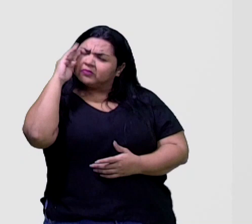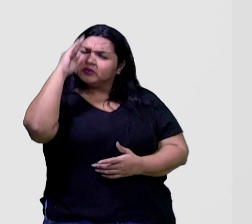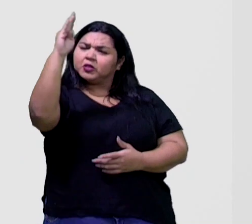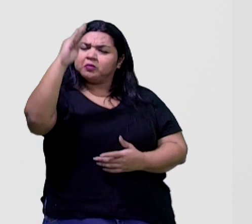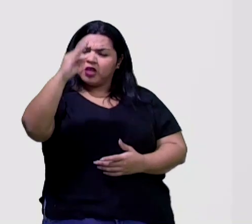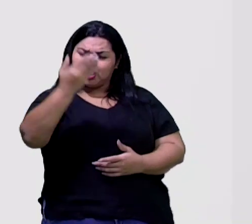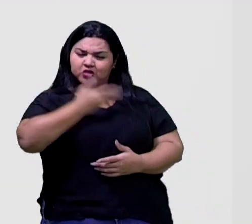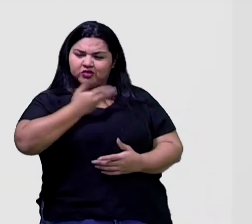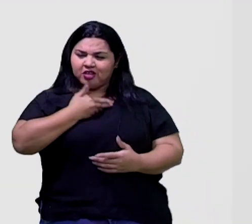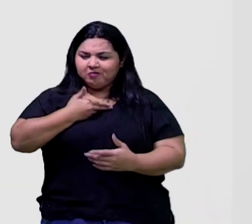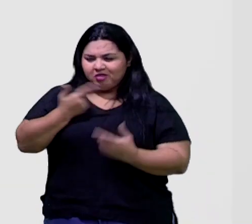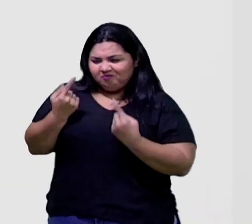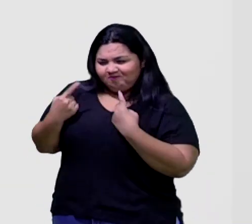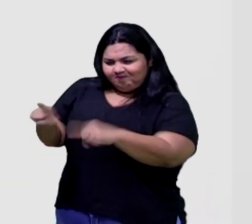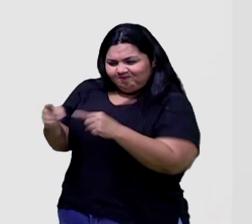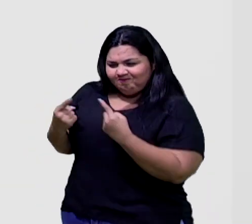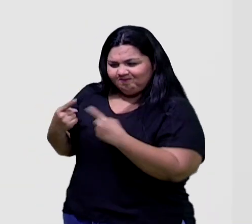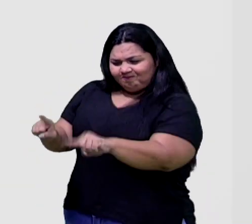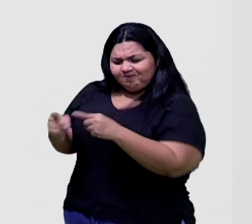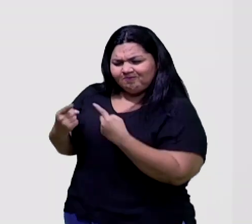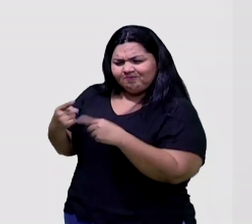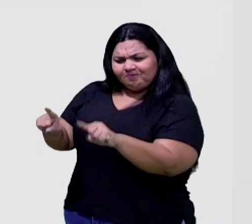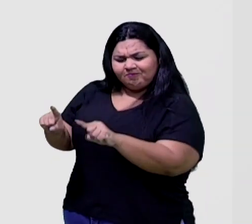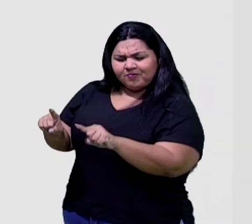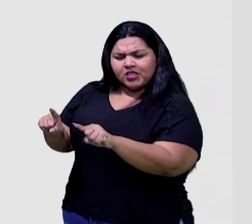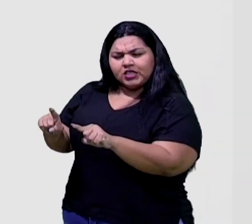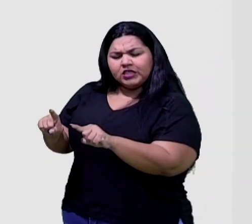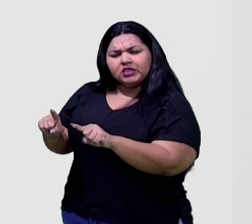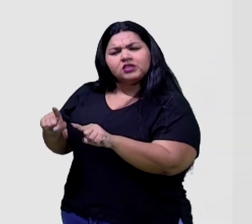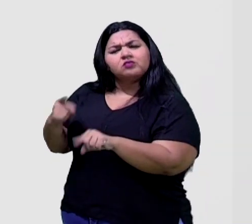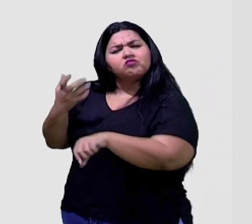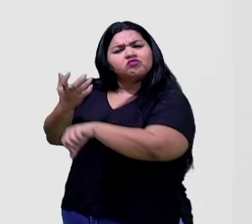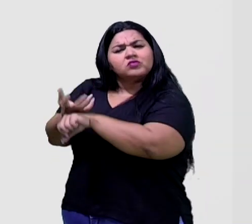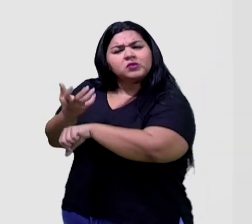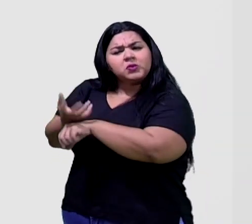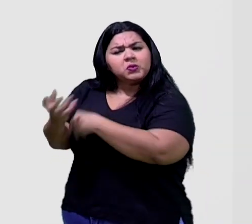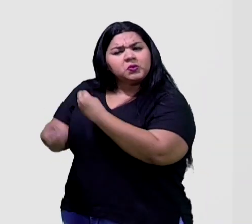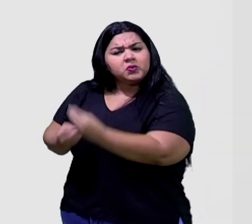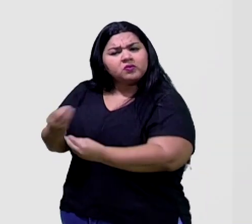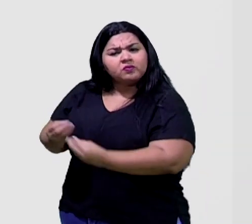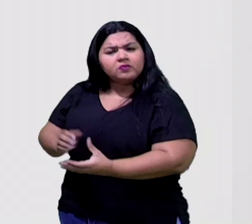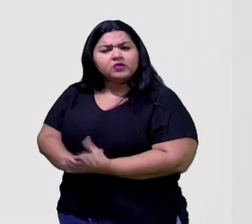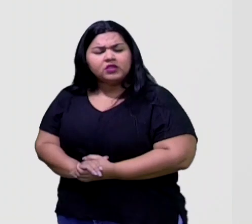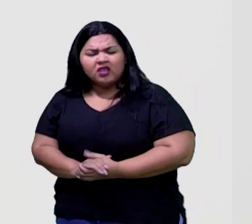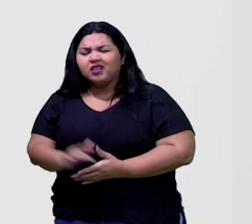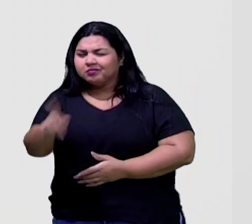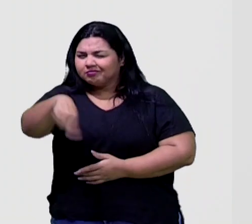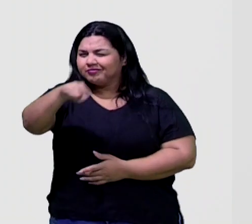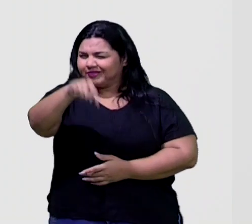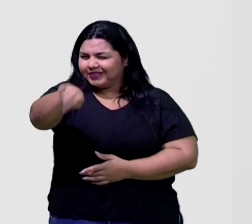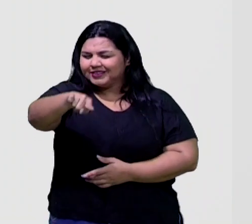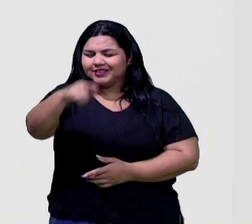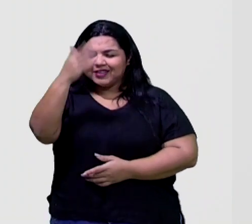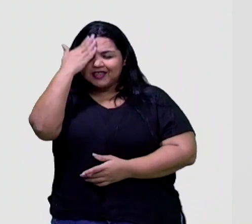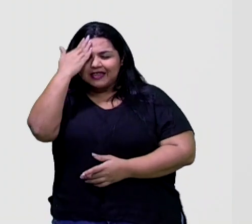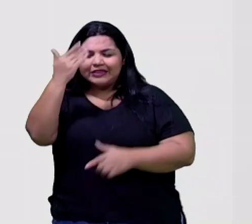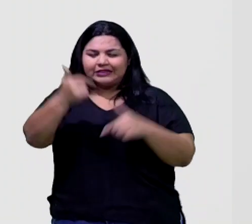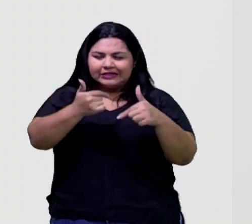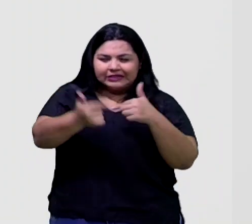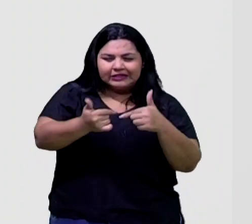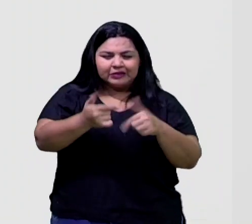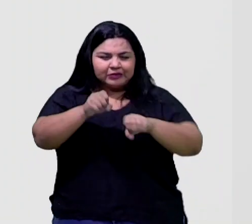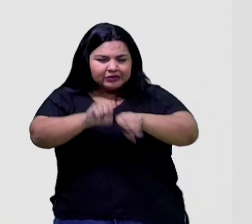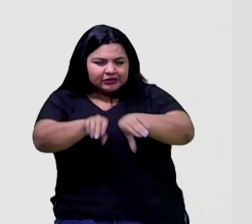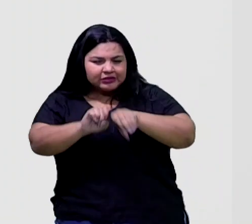jeito abstrato de trabalhar a disciplina, né? Quem sabe aí, trabalha com matemática, sabe que a gente tem que